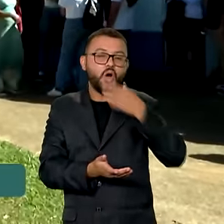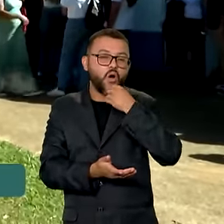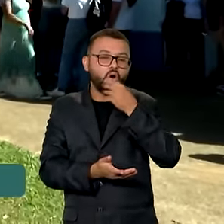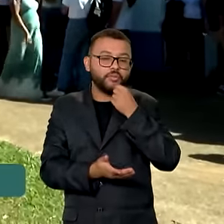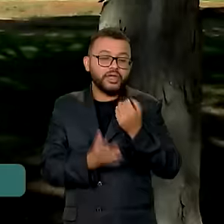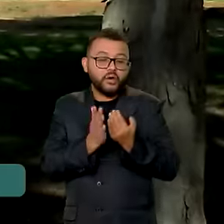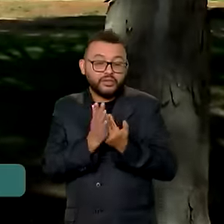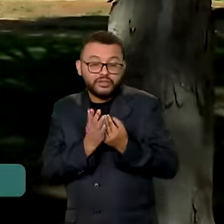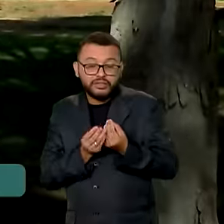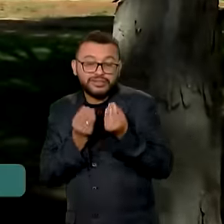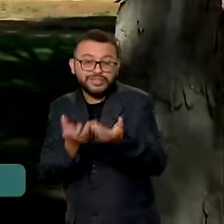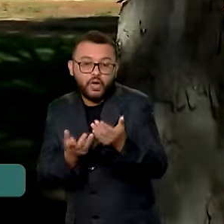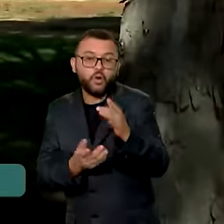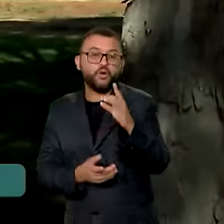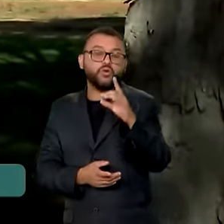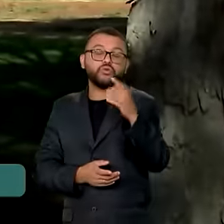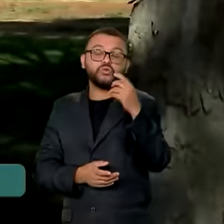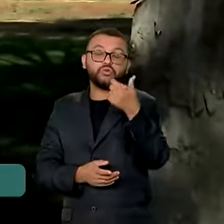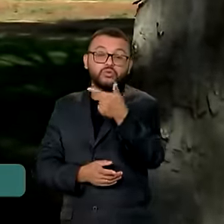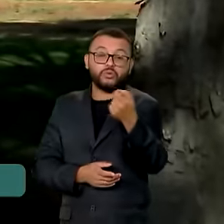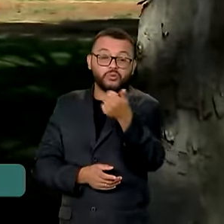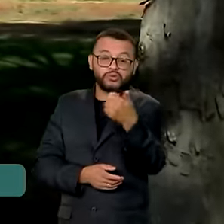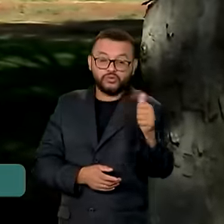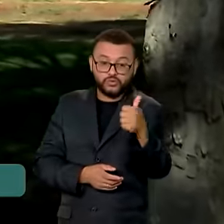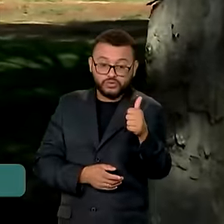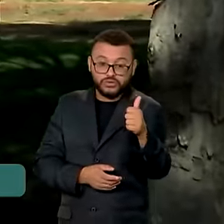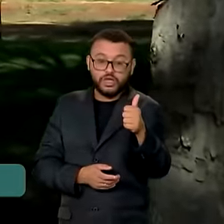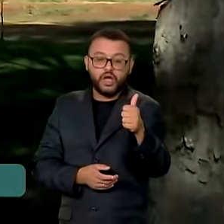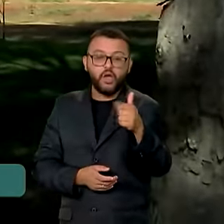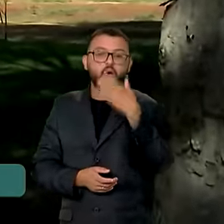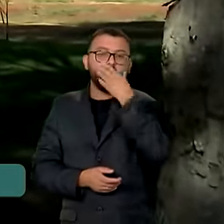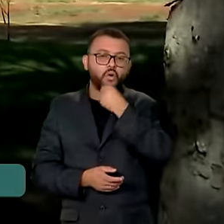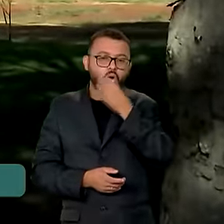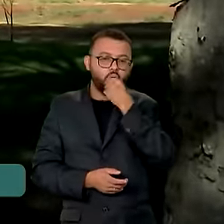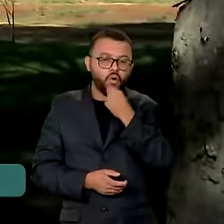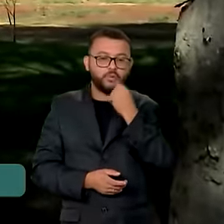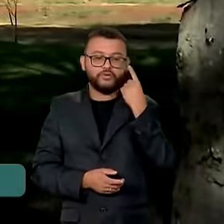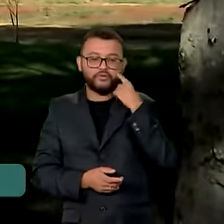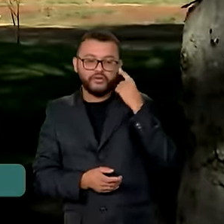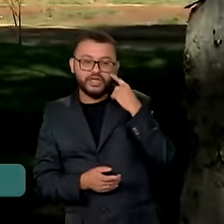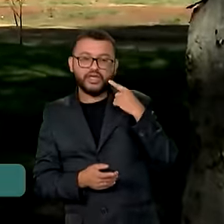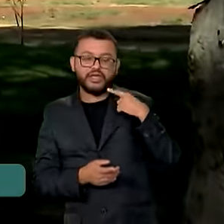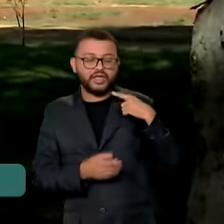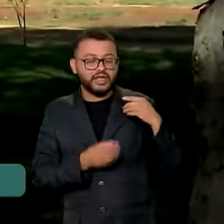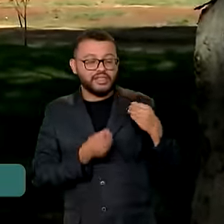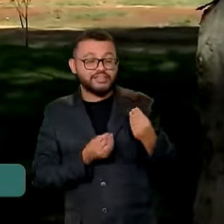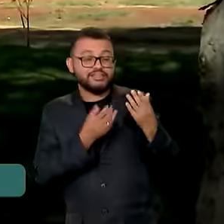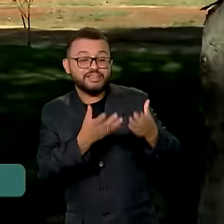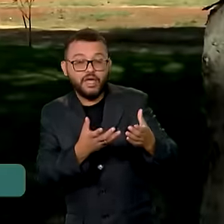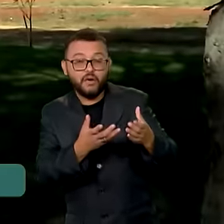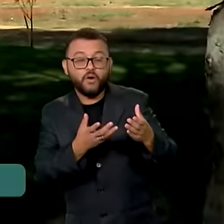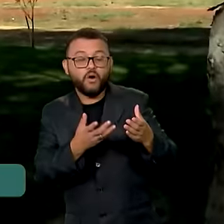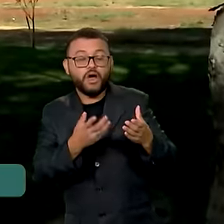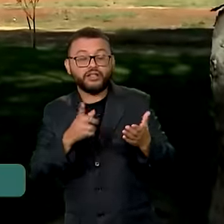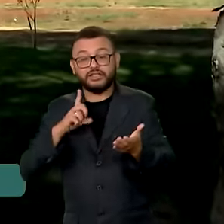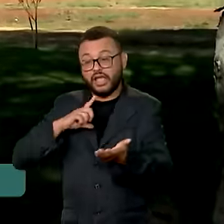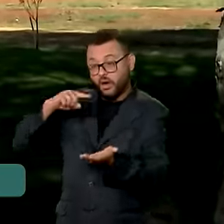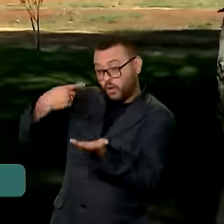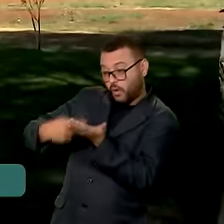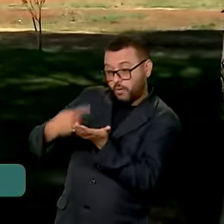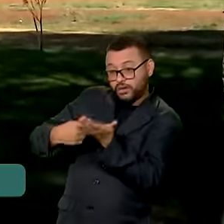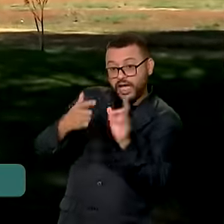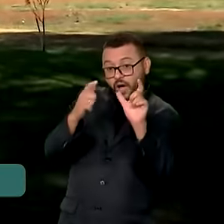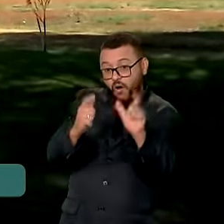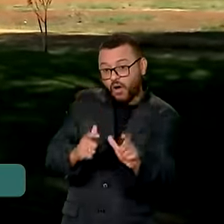2011, o autor de Lavoura Arcaica. Ele condicionou a sessão do terreno à obrigação do